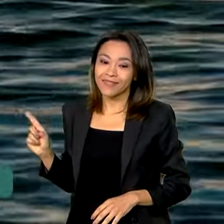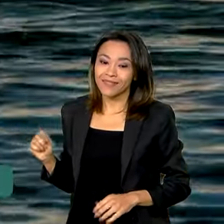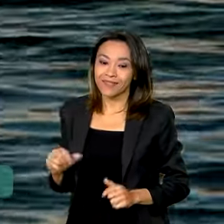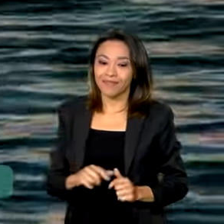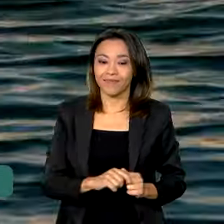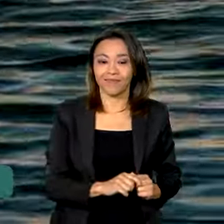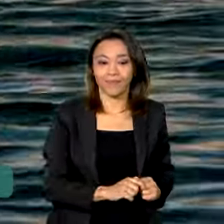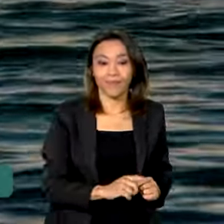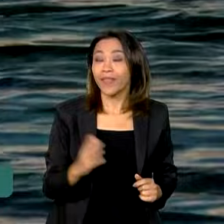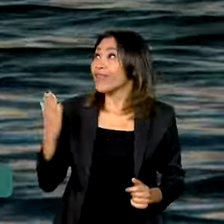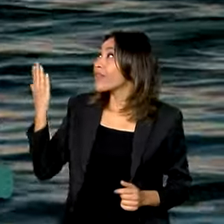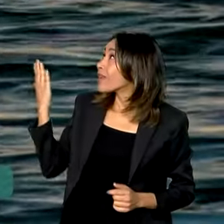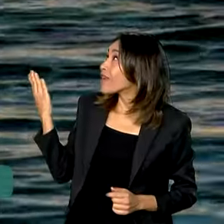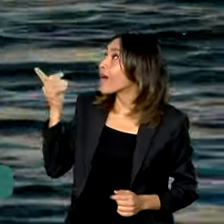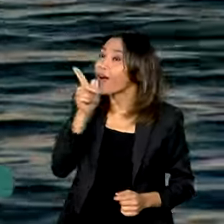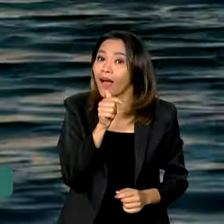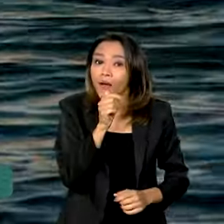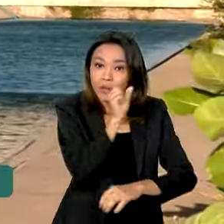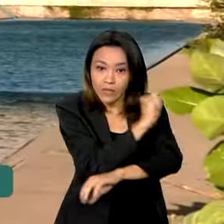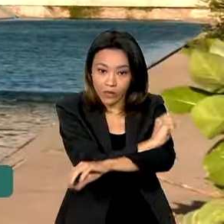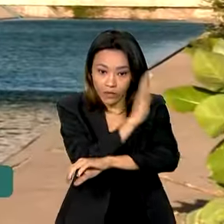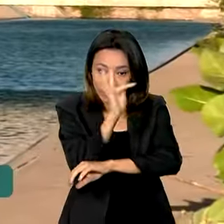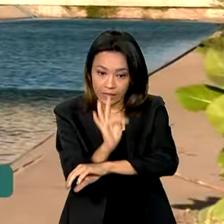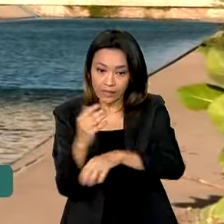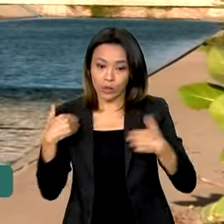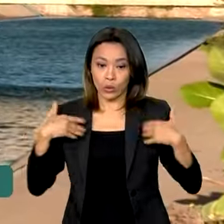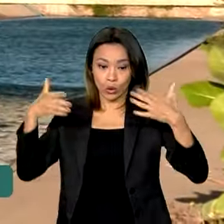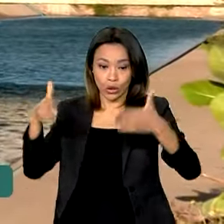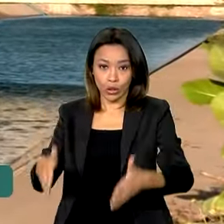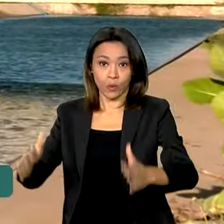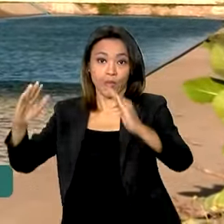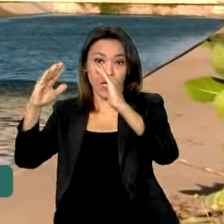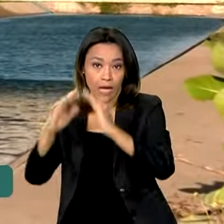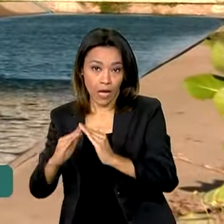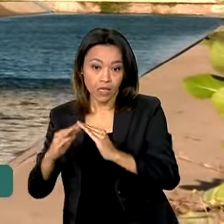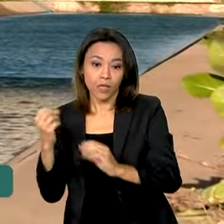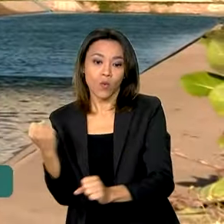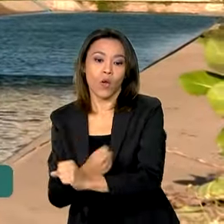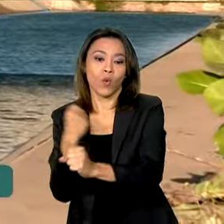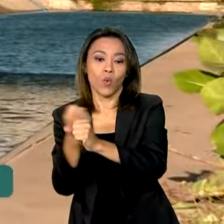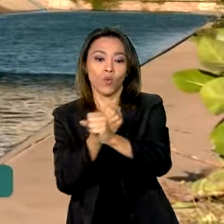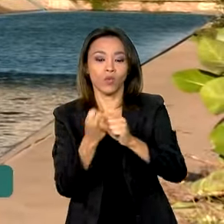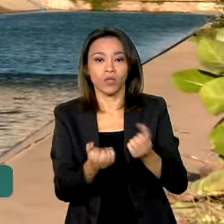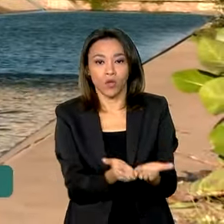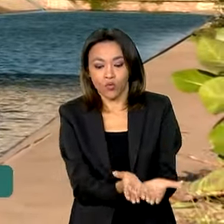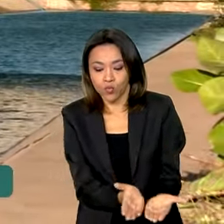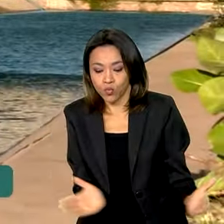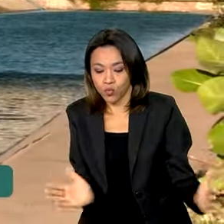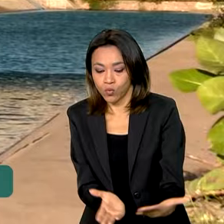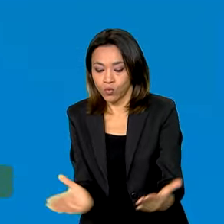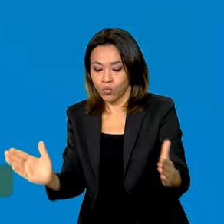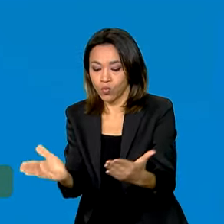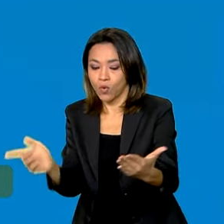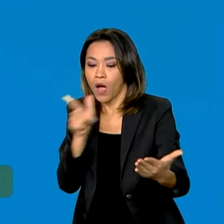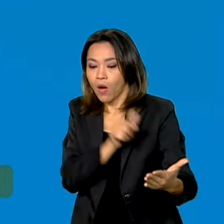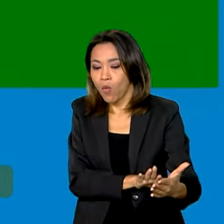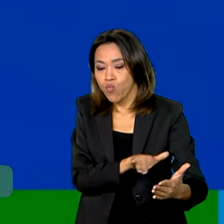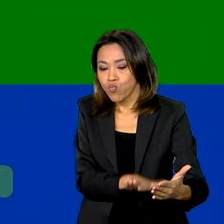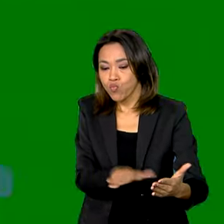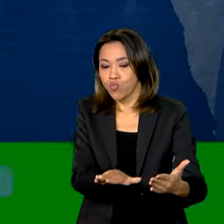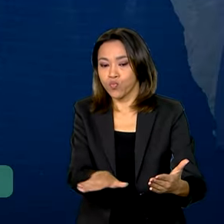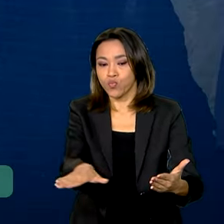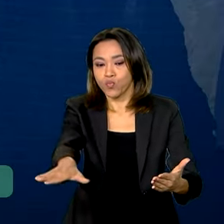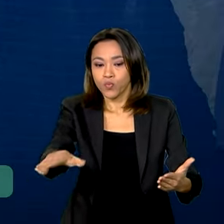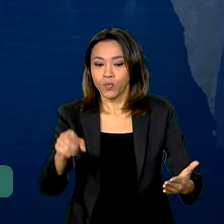A água do São Francisco chegou na casa do Agnaldo com a construção do canal do Sertão Alagoano. Os quatro